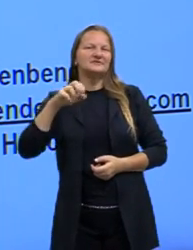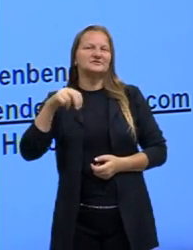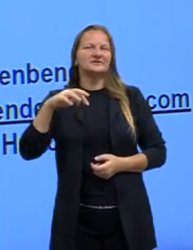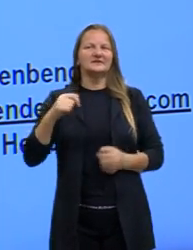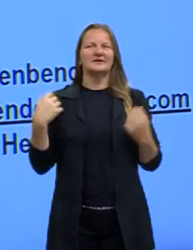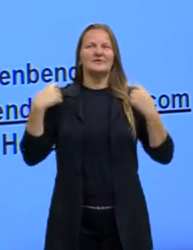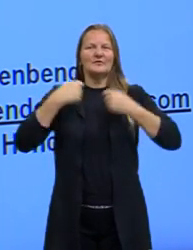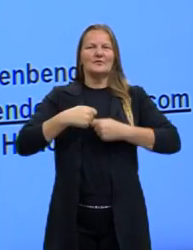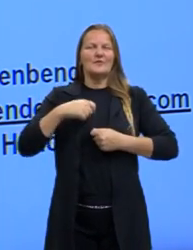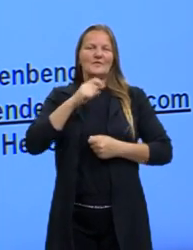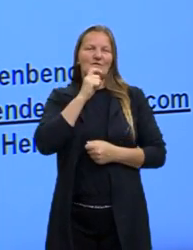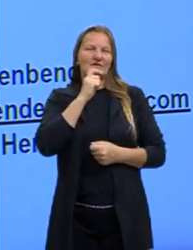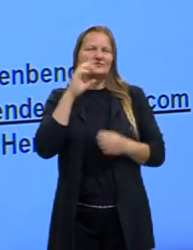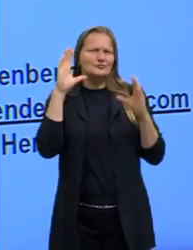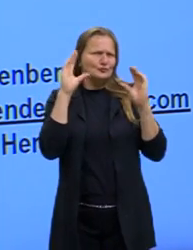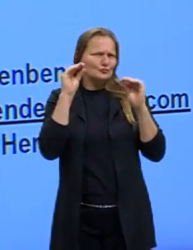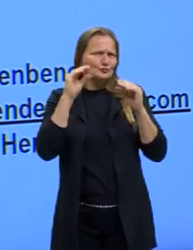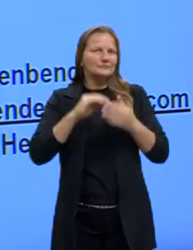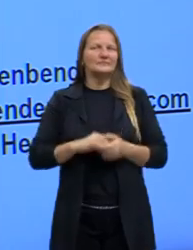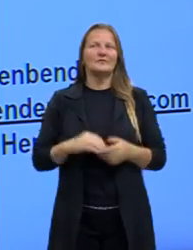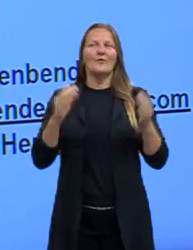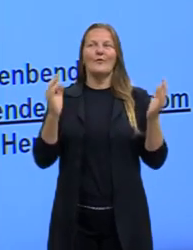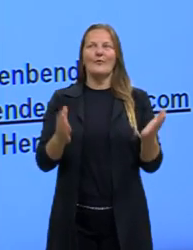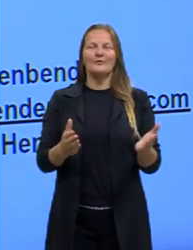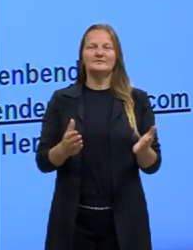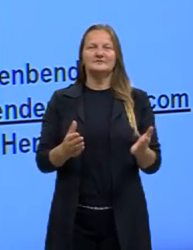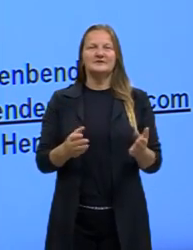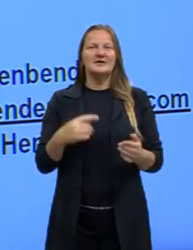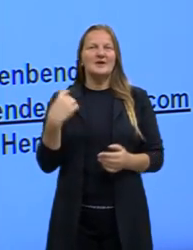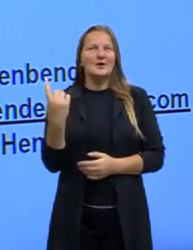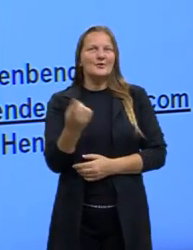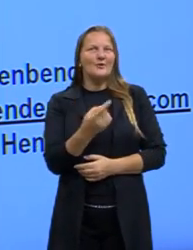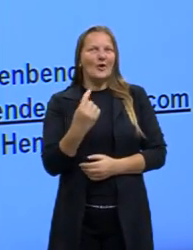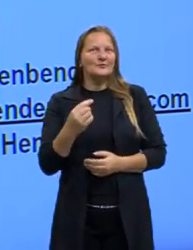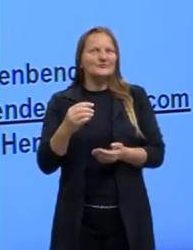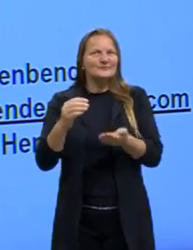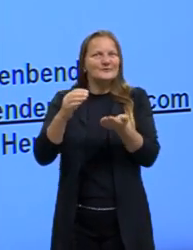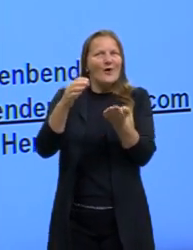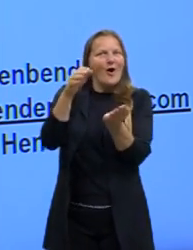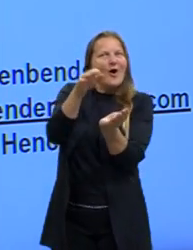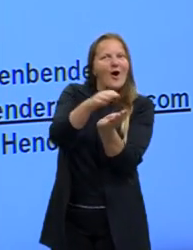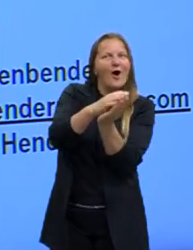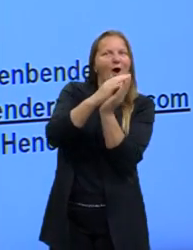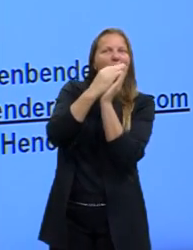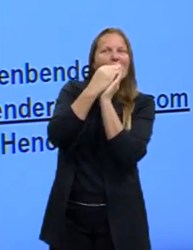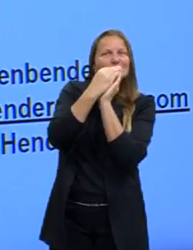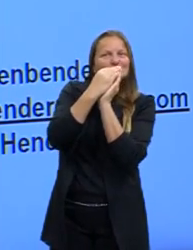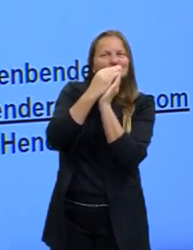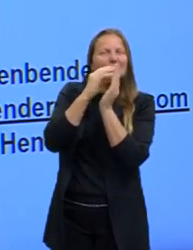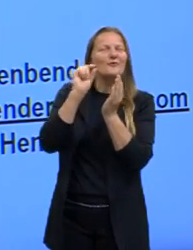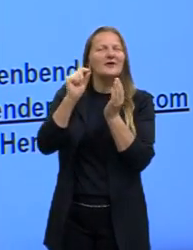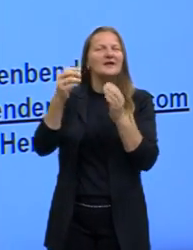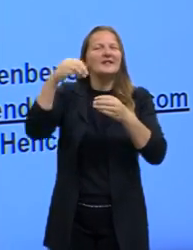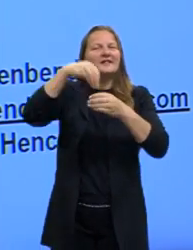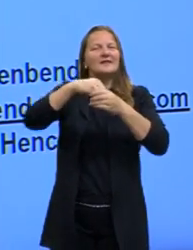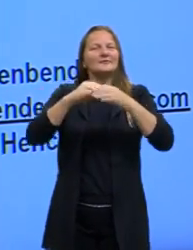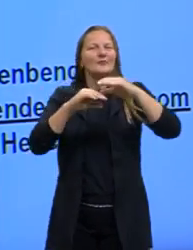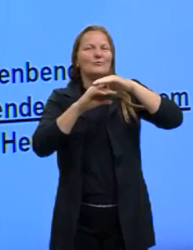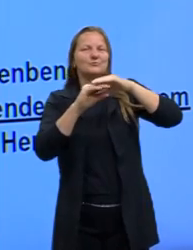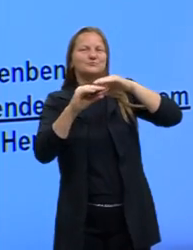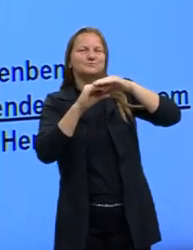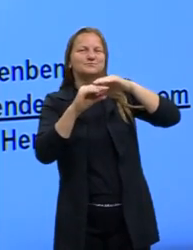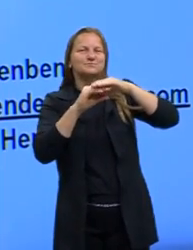verde escuro. E nós vamos hoje para o nosso recheio do sanduíche. O nosso Aulão 2